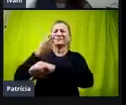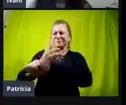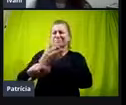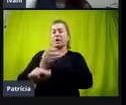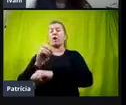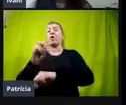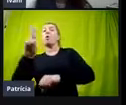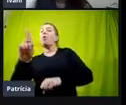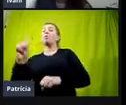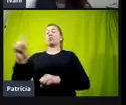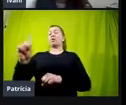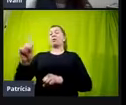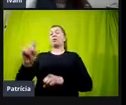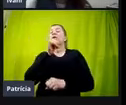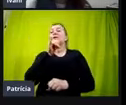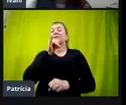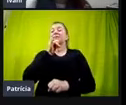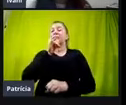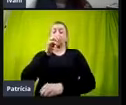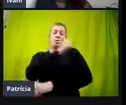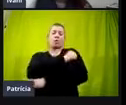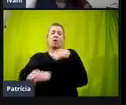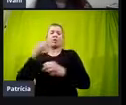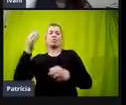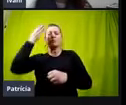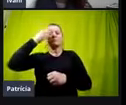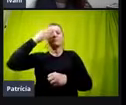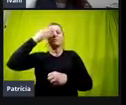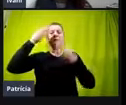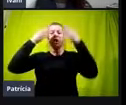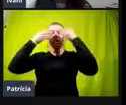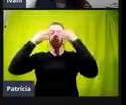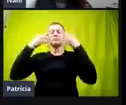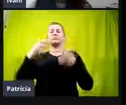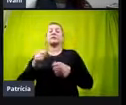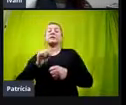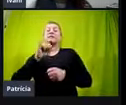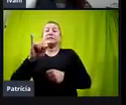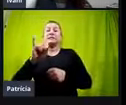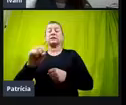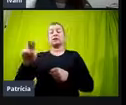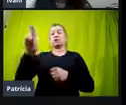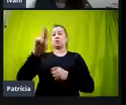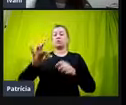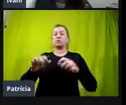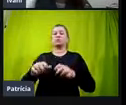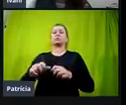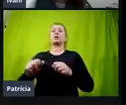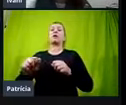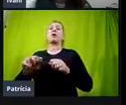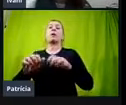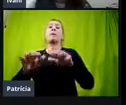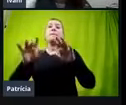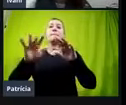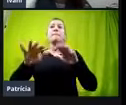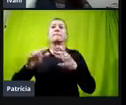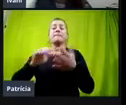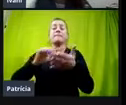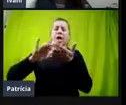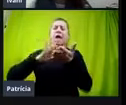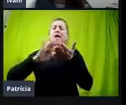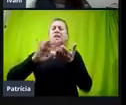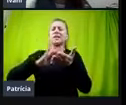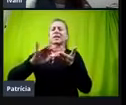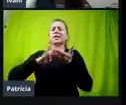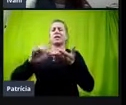né? Por exemplo, um aluno cego, né, se ele é um usuário de braile e ele não tem nada, não